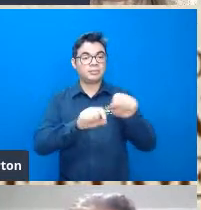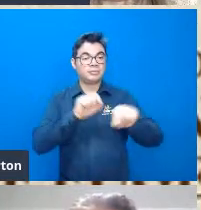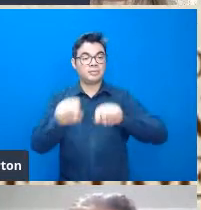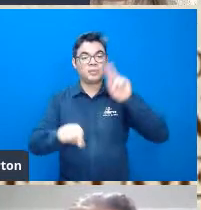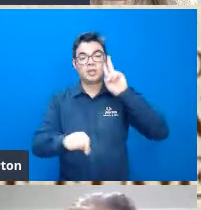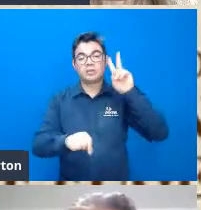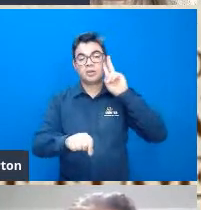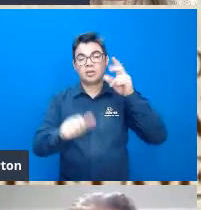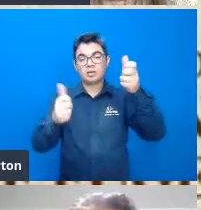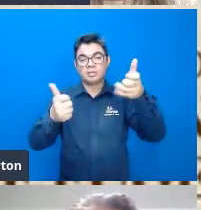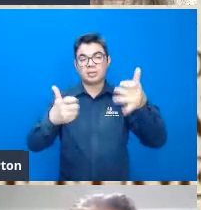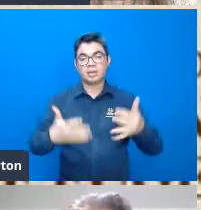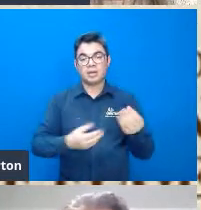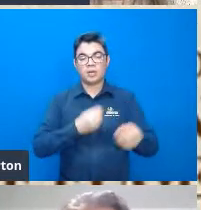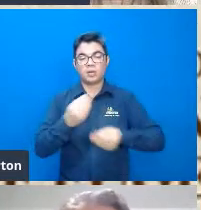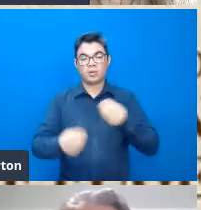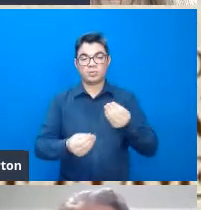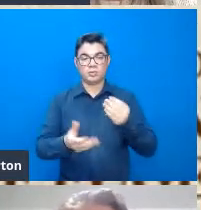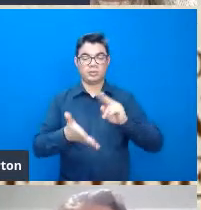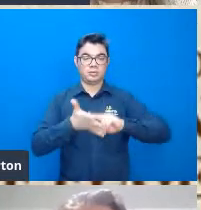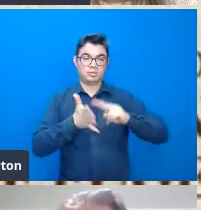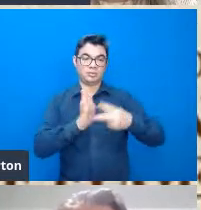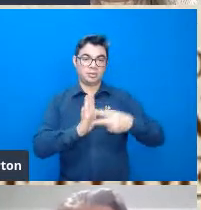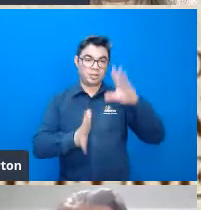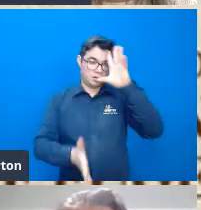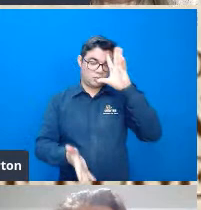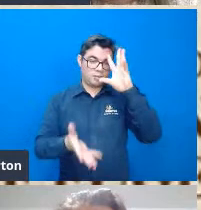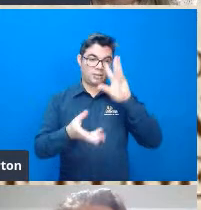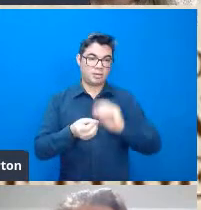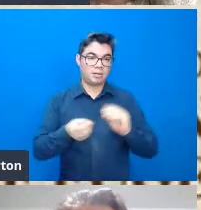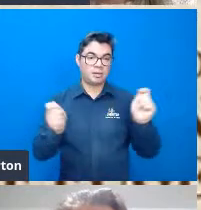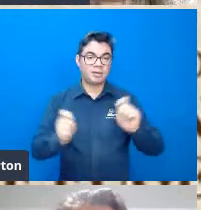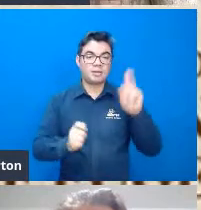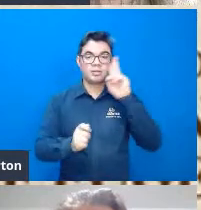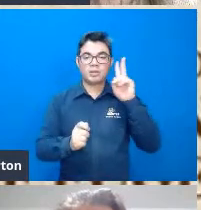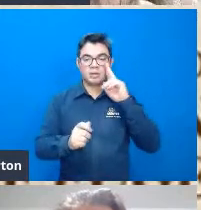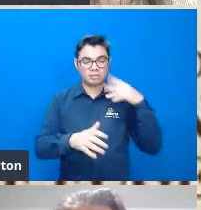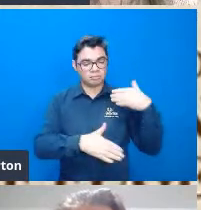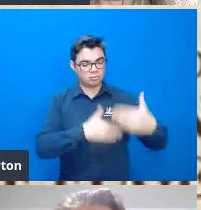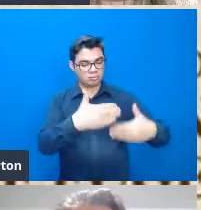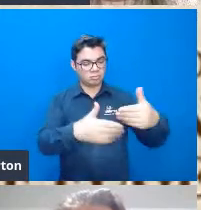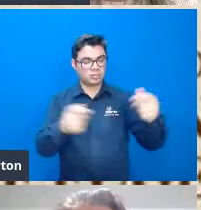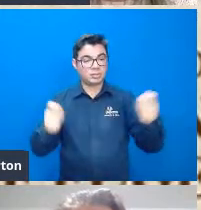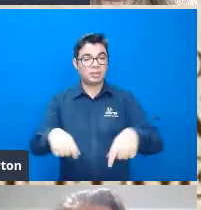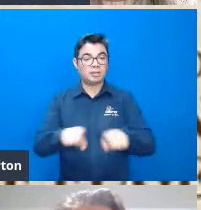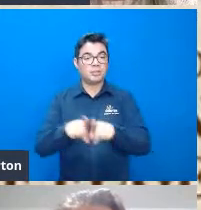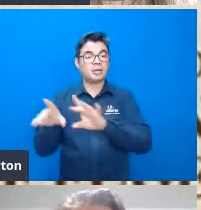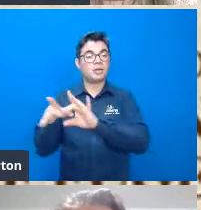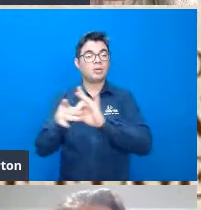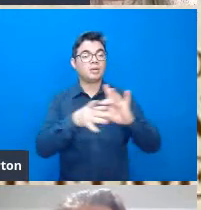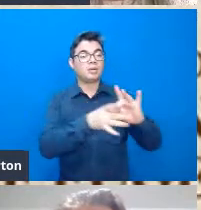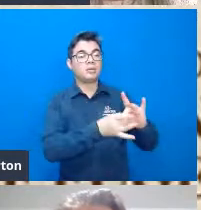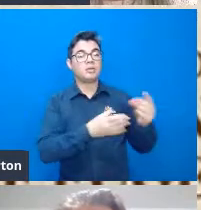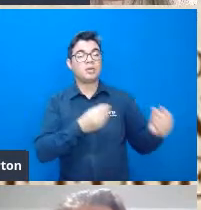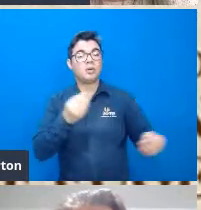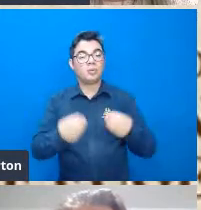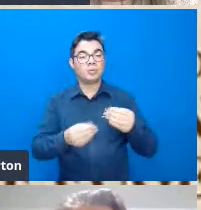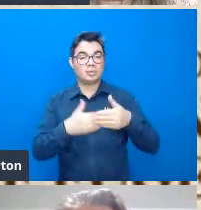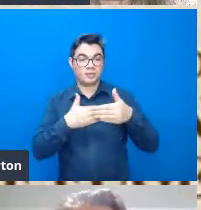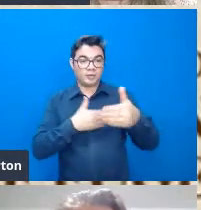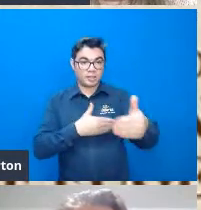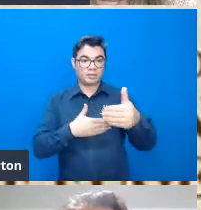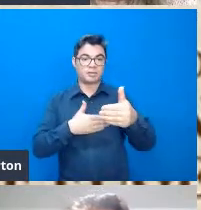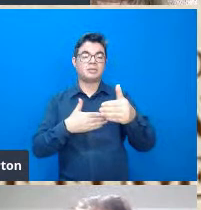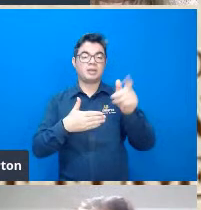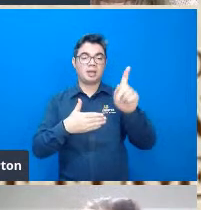da ecologia no sentido de compreendermos a ciência como historicamente construída então essa contextualização que você fez Luiz no início acho que ela